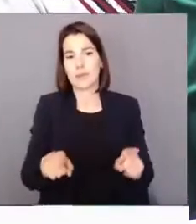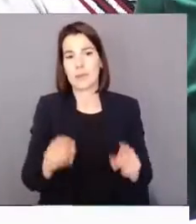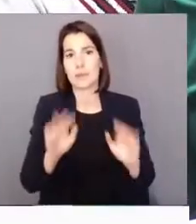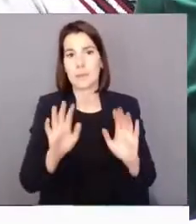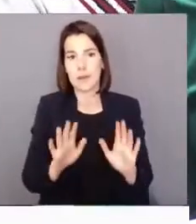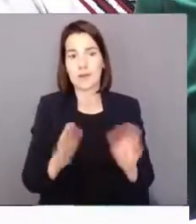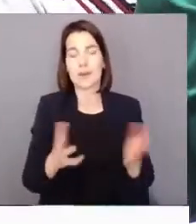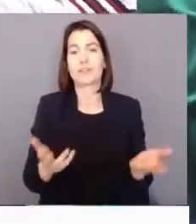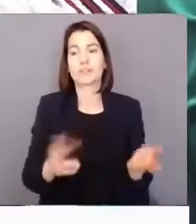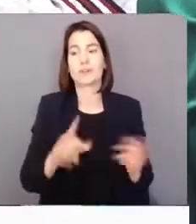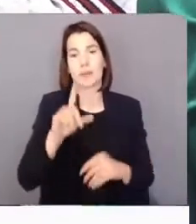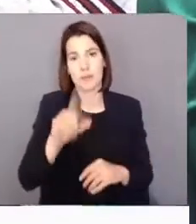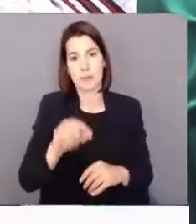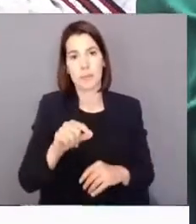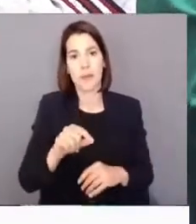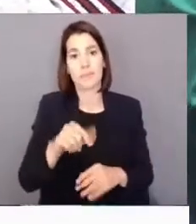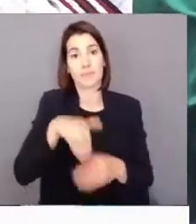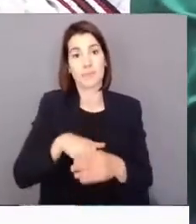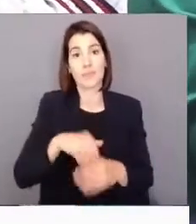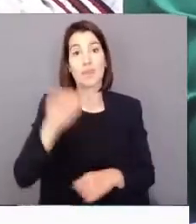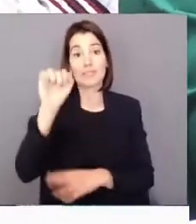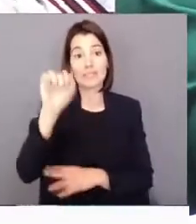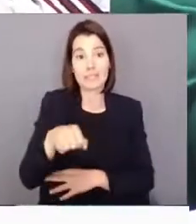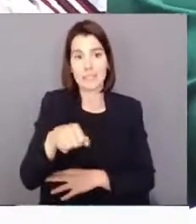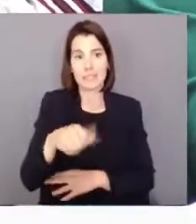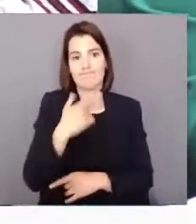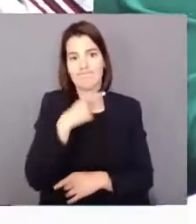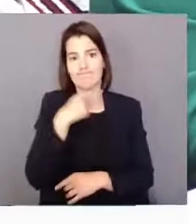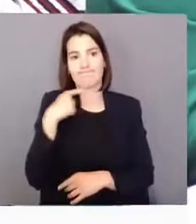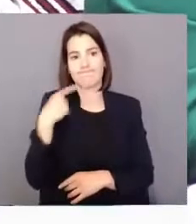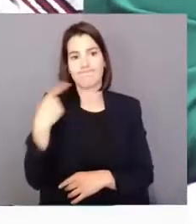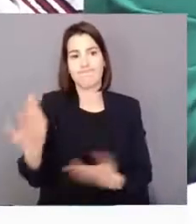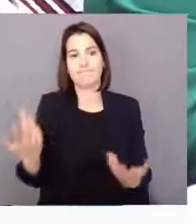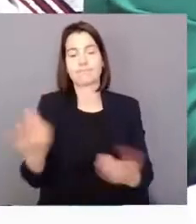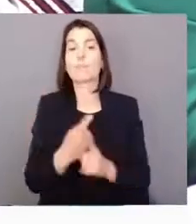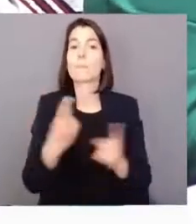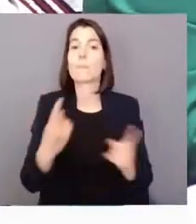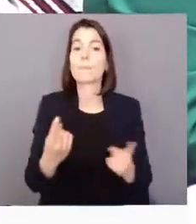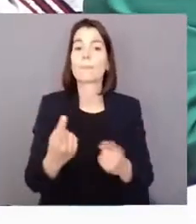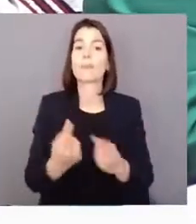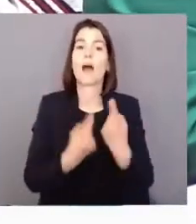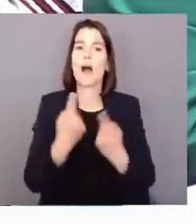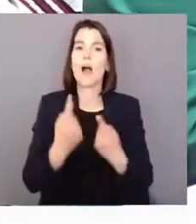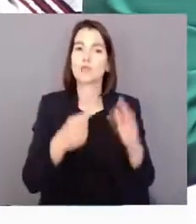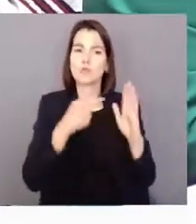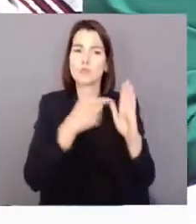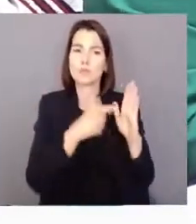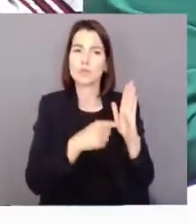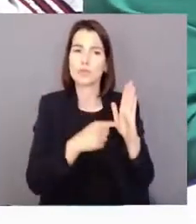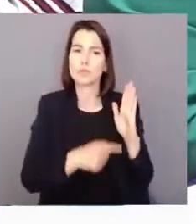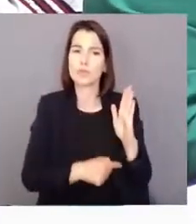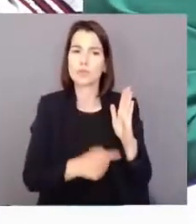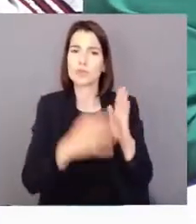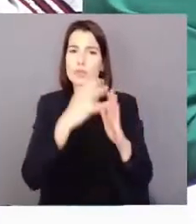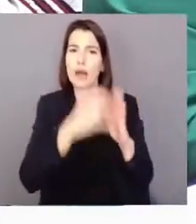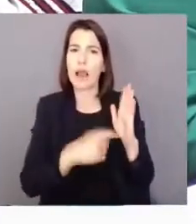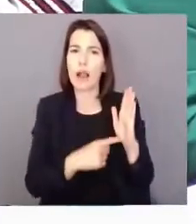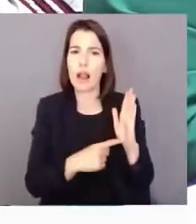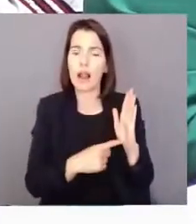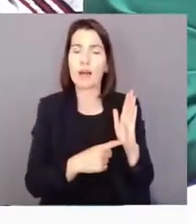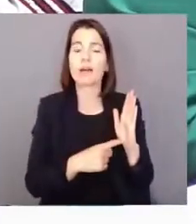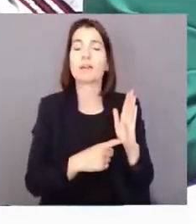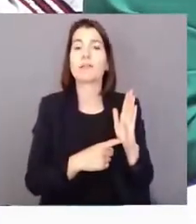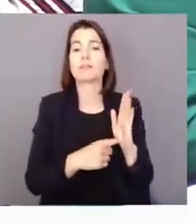pudesse votar favoravelmente a mesma, na medida em que alguns dos pontos aqui enunciados são manifestamente